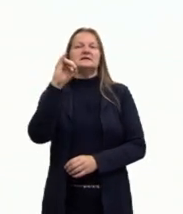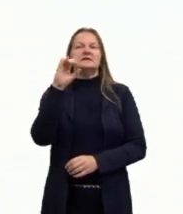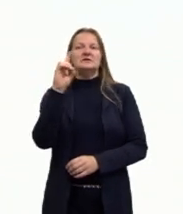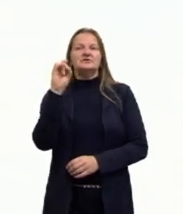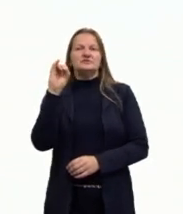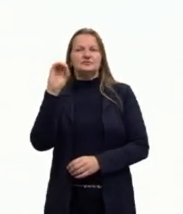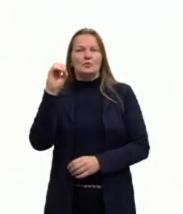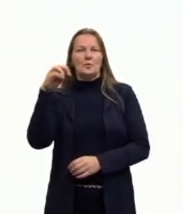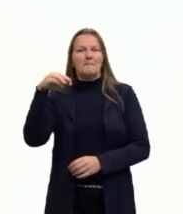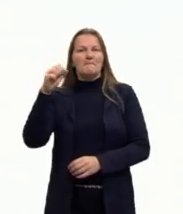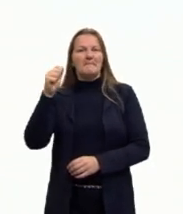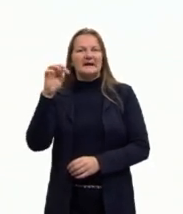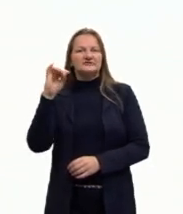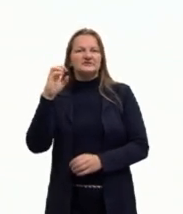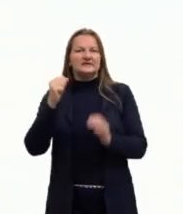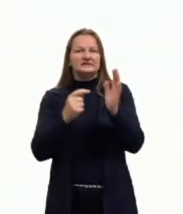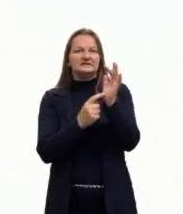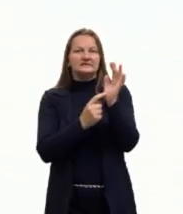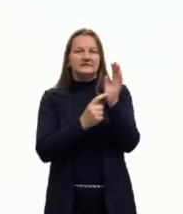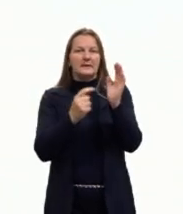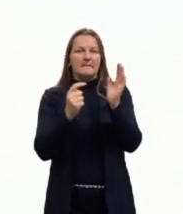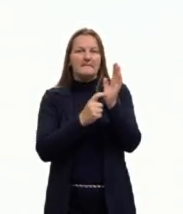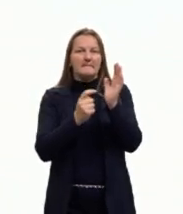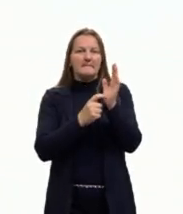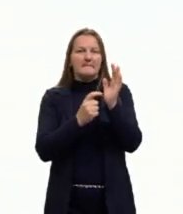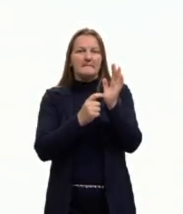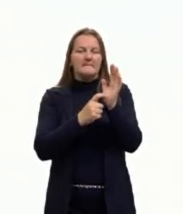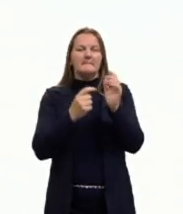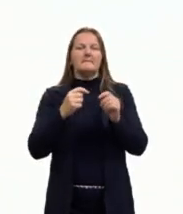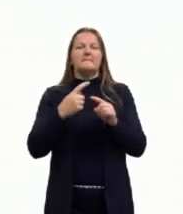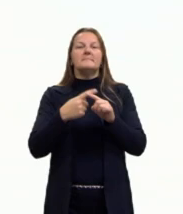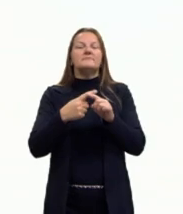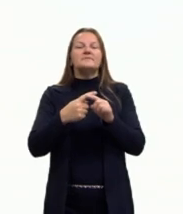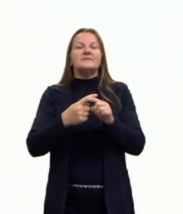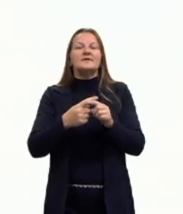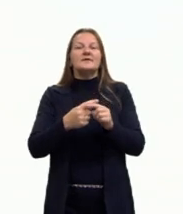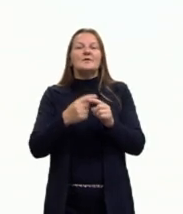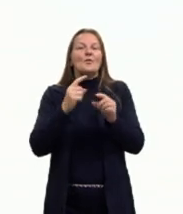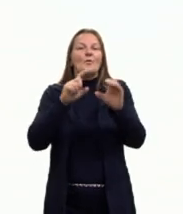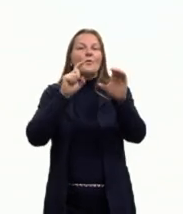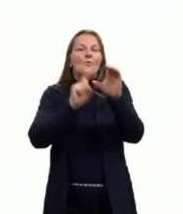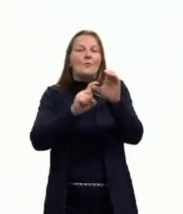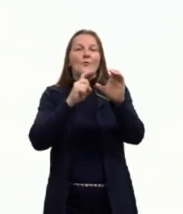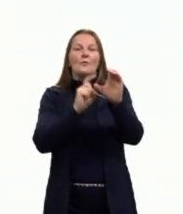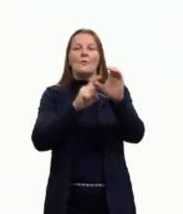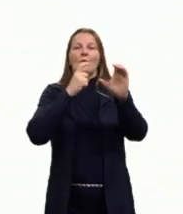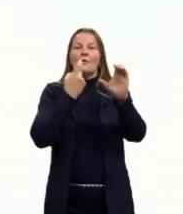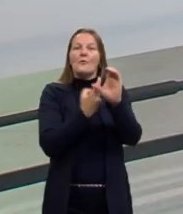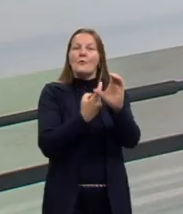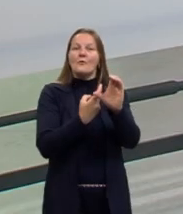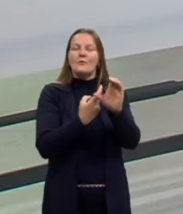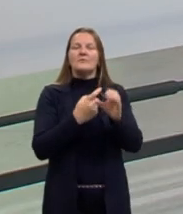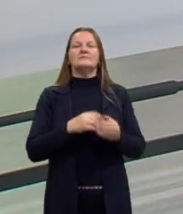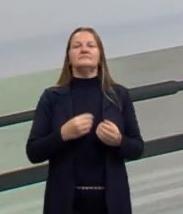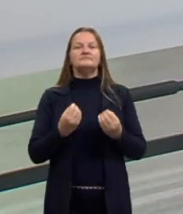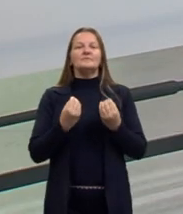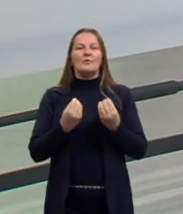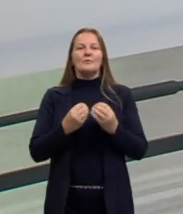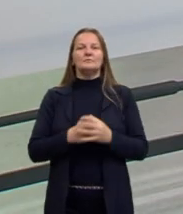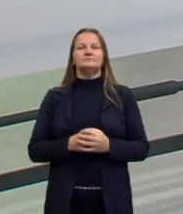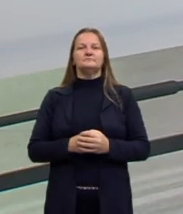com o nosso idioma. E a minha pergunta inicial aí para instigar vocês a irem já pensando é